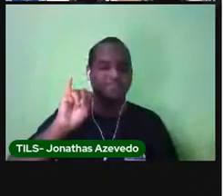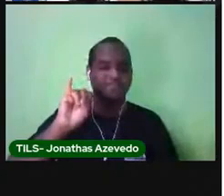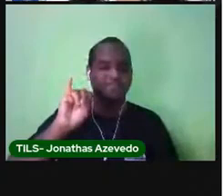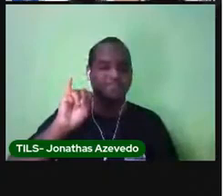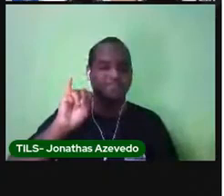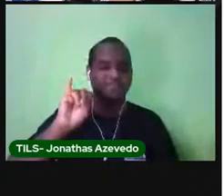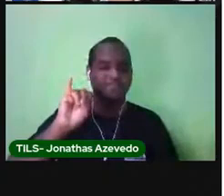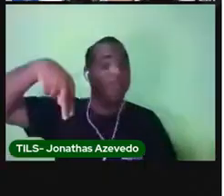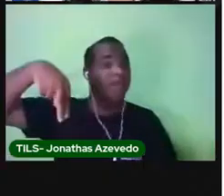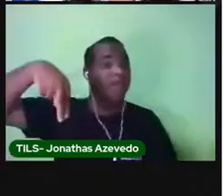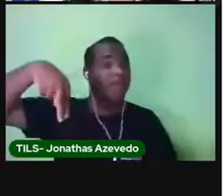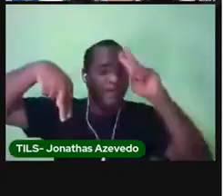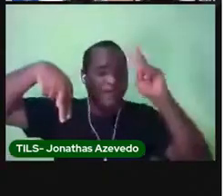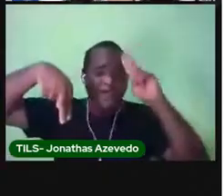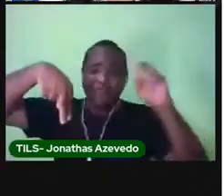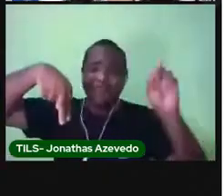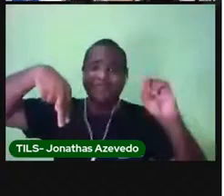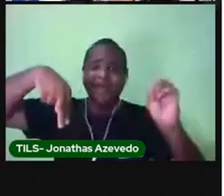letra.